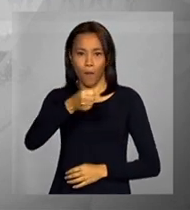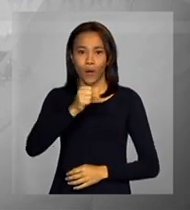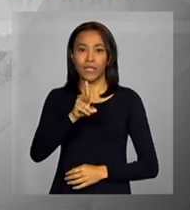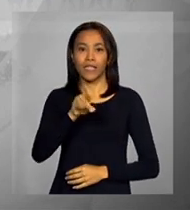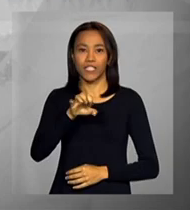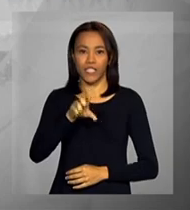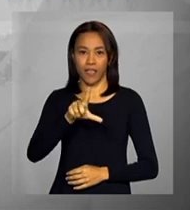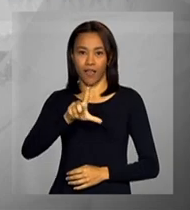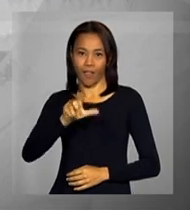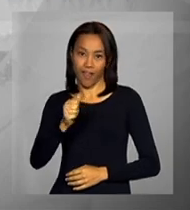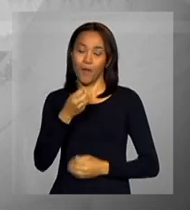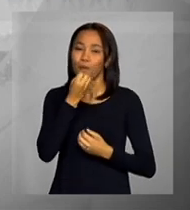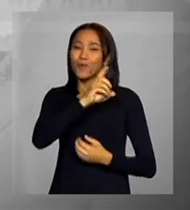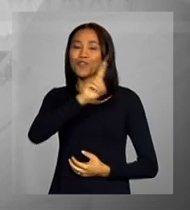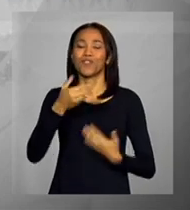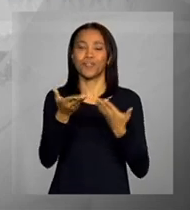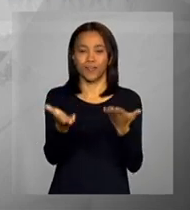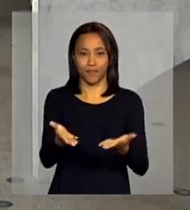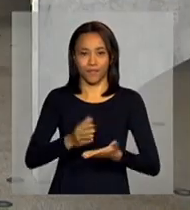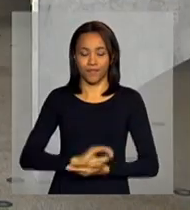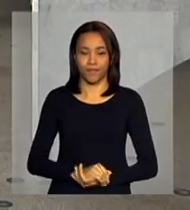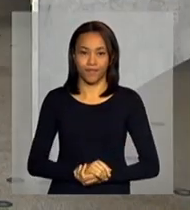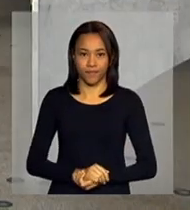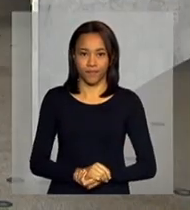Daniela Almeida. Bom dia, Daniela.